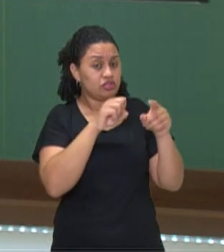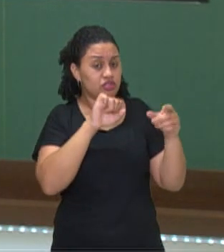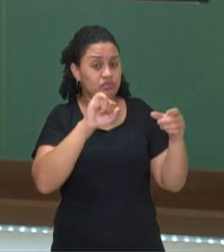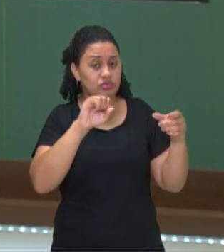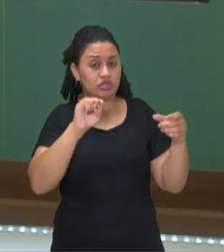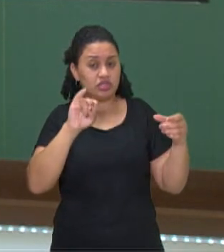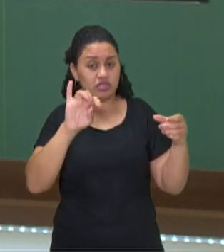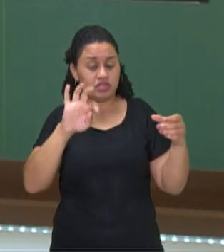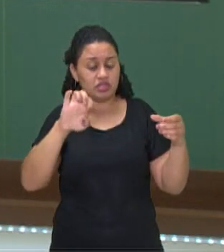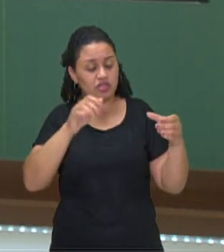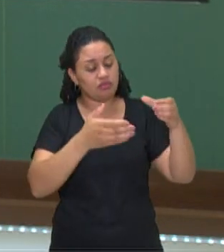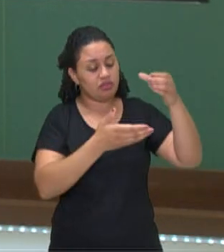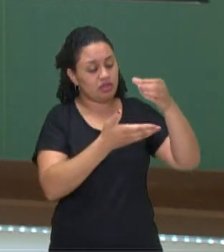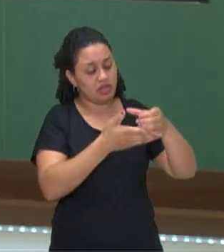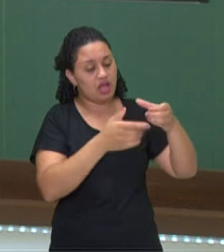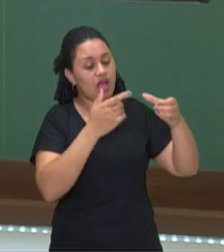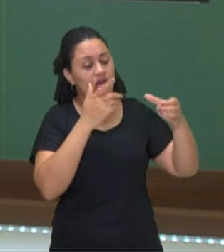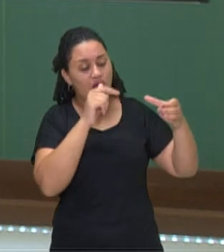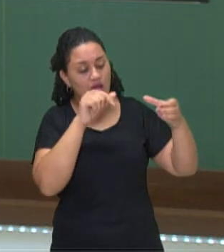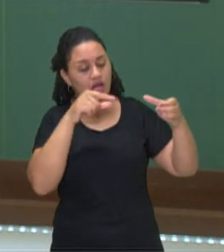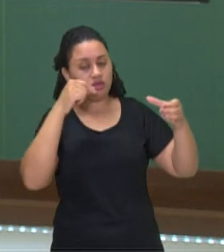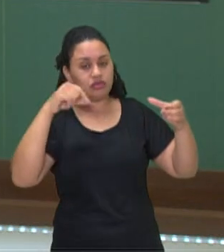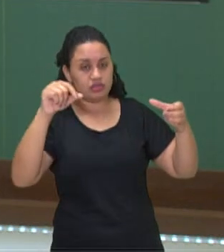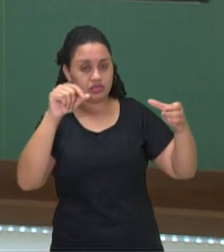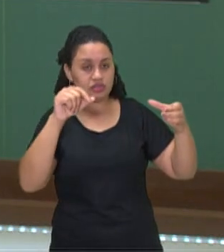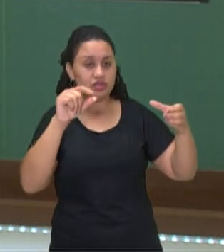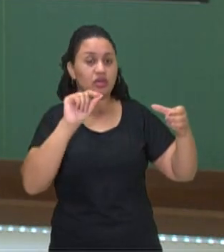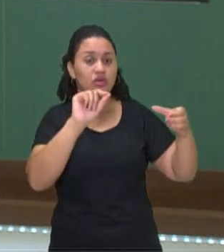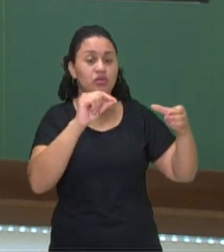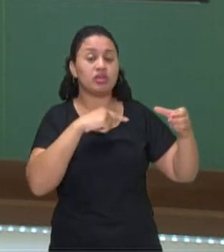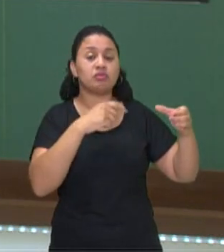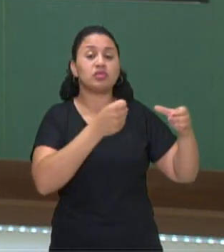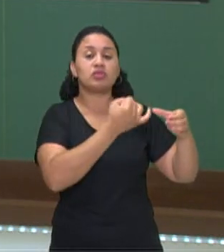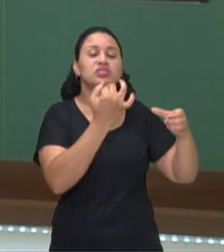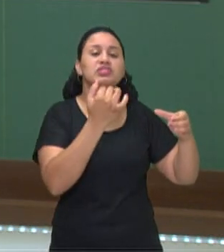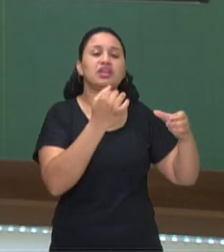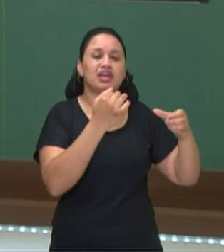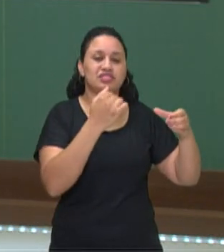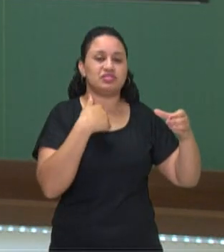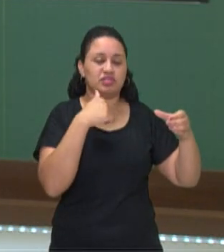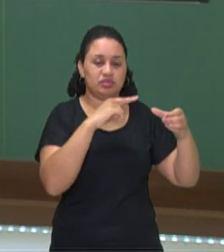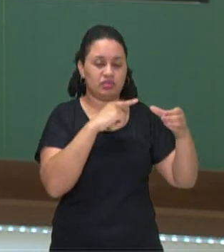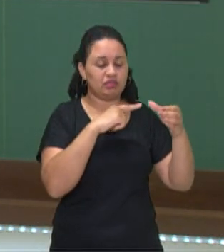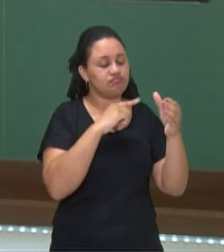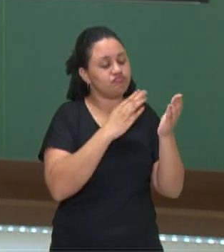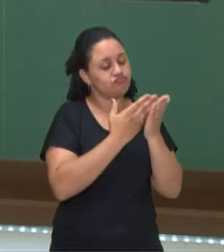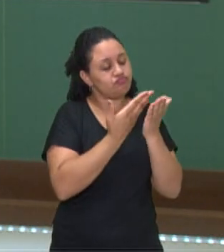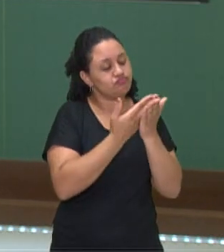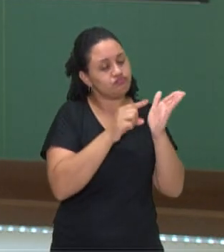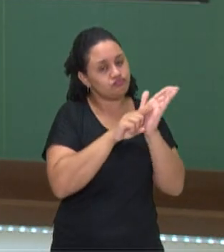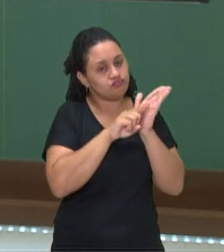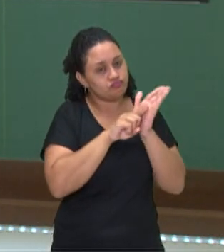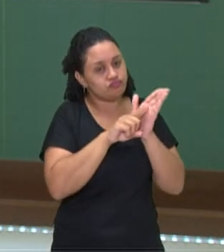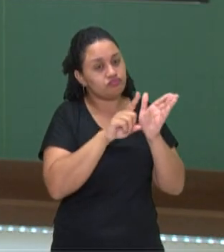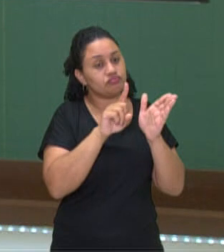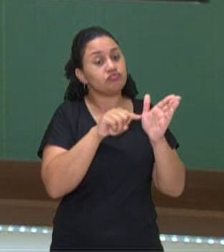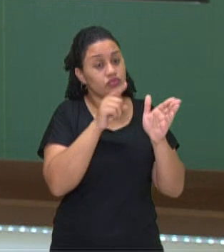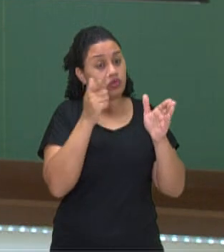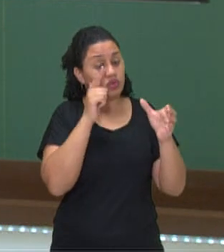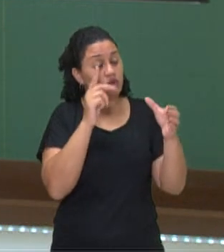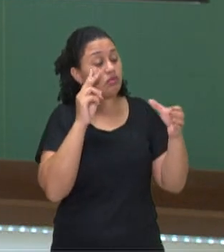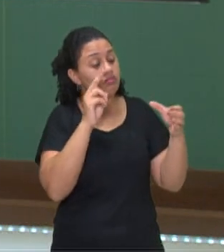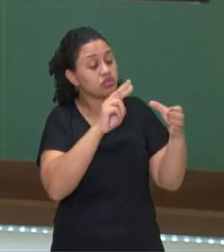Esse becker com água e sal é um recorte, uma porção limitada do meu estudo. Só